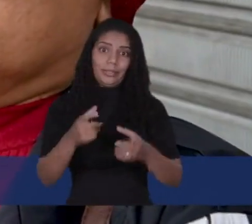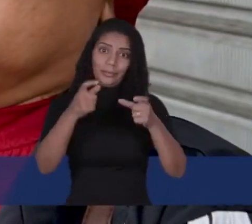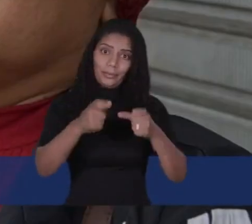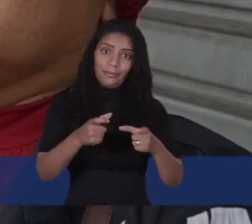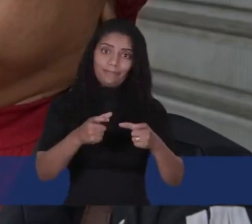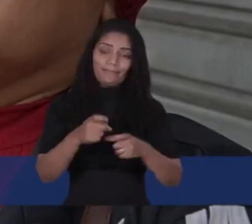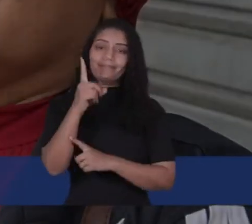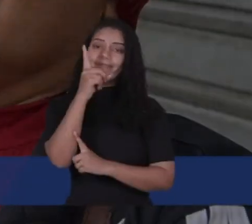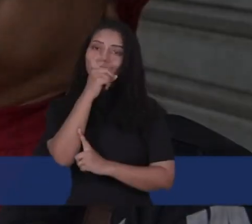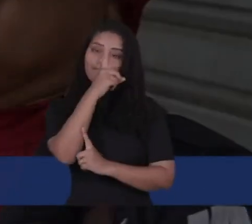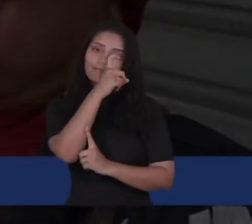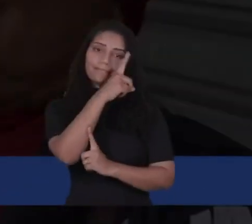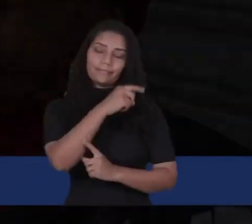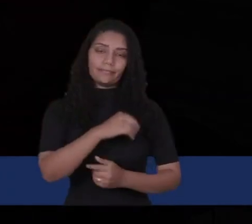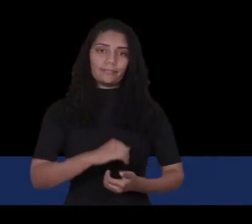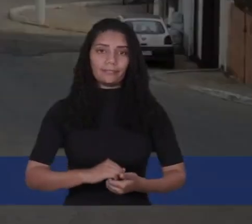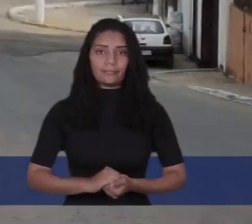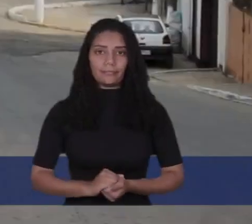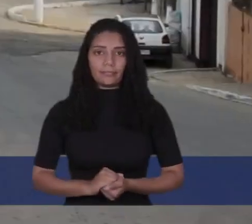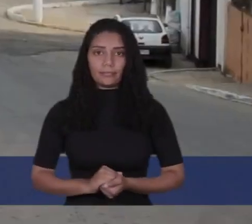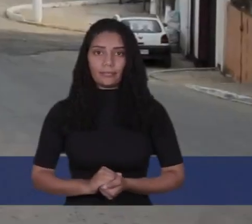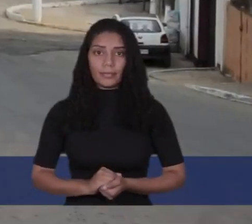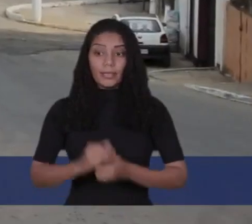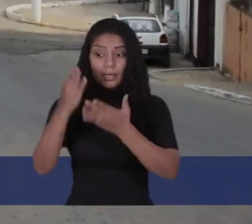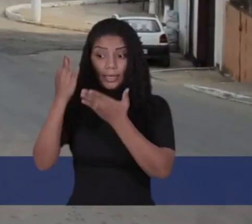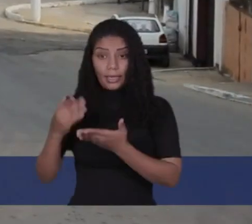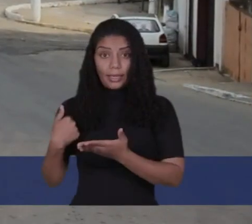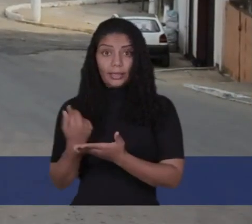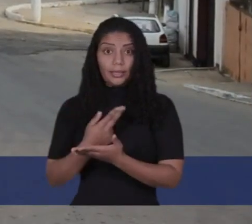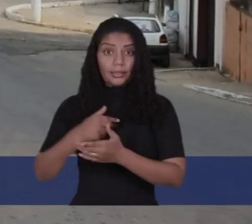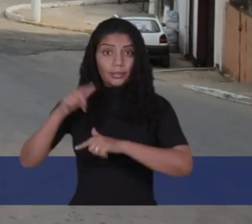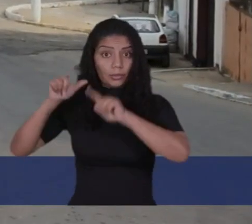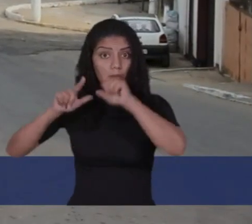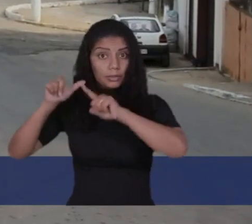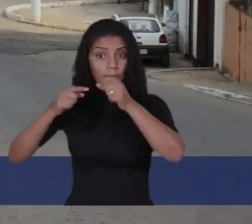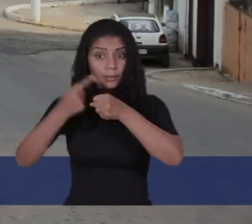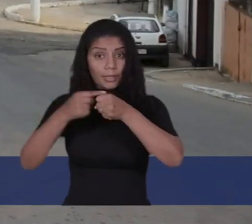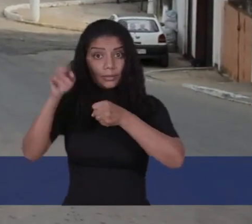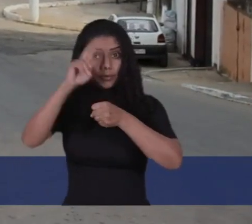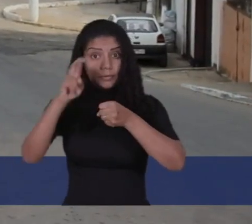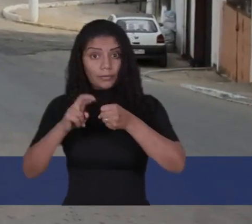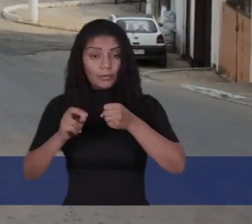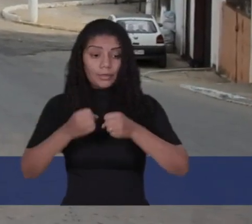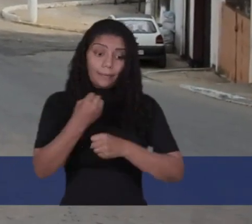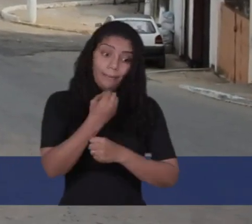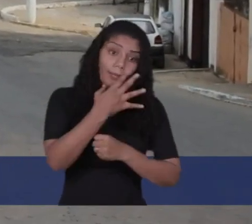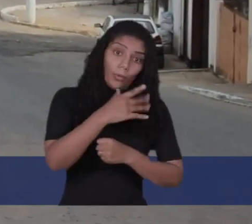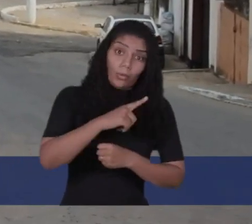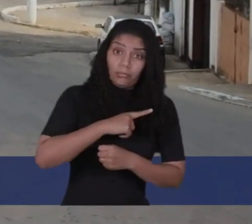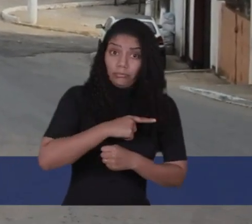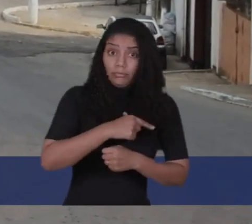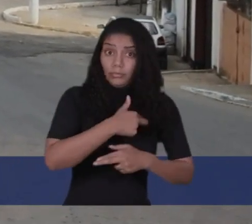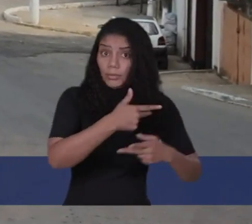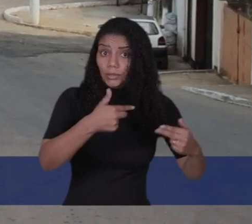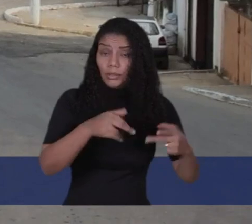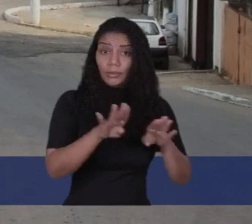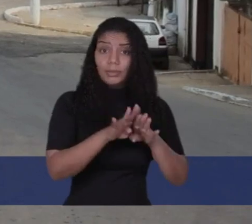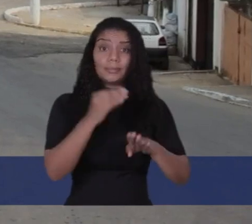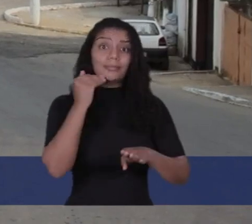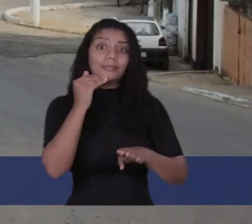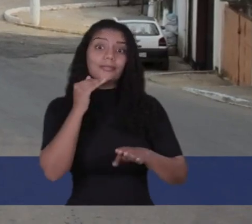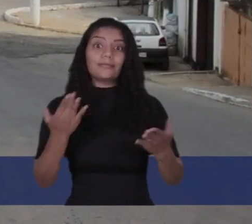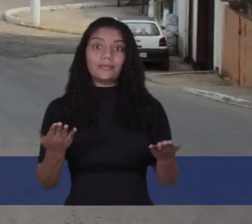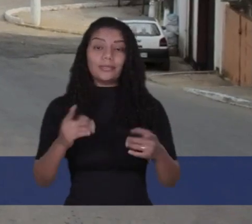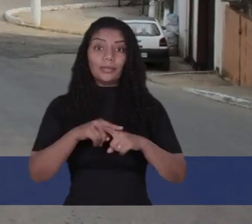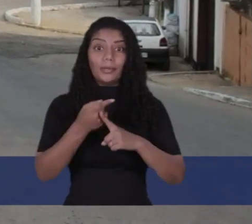É constrangedor. Aqui no nosso programa, você vê a Resende de verdade, com suas virtudes e defeitos.